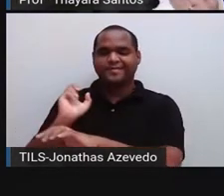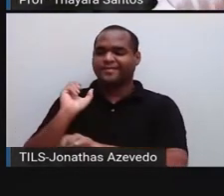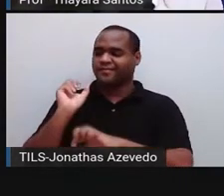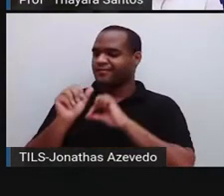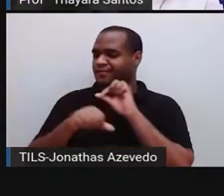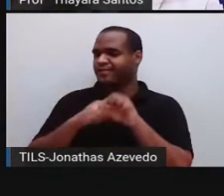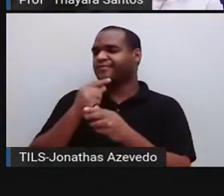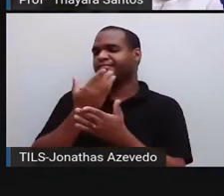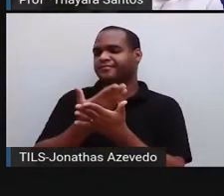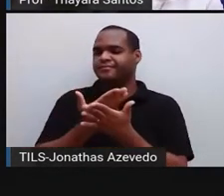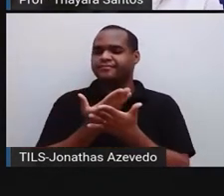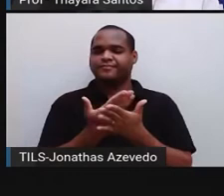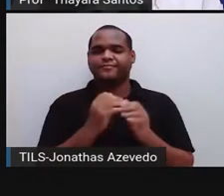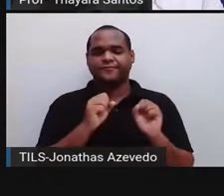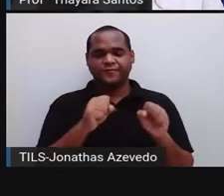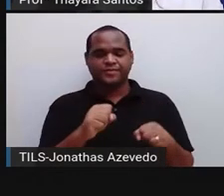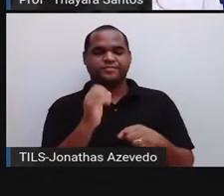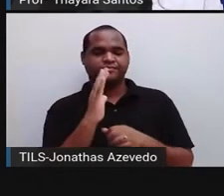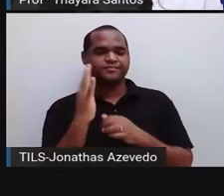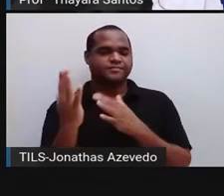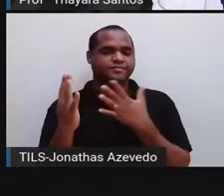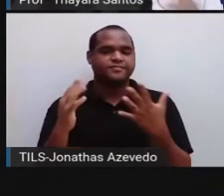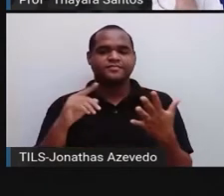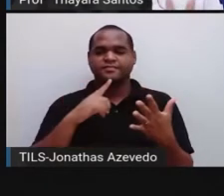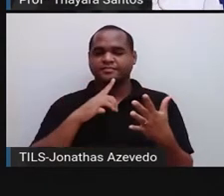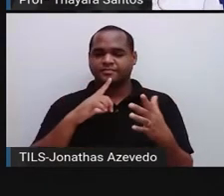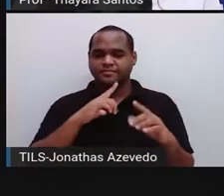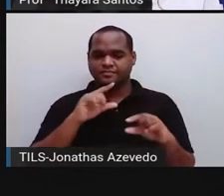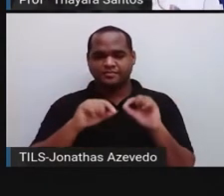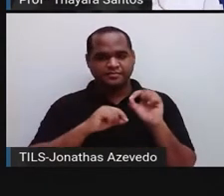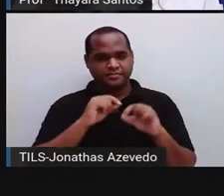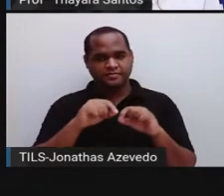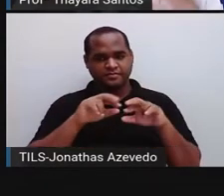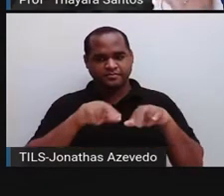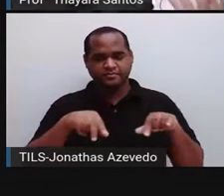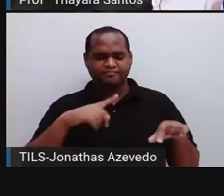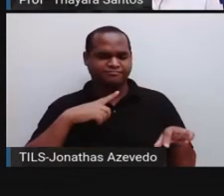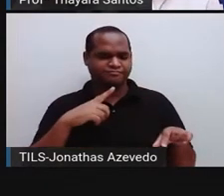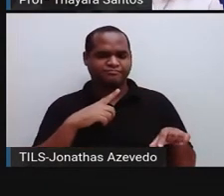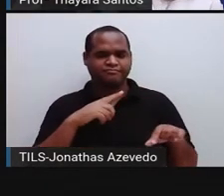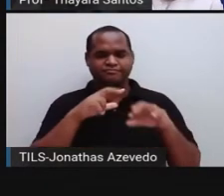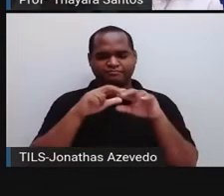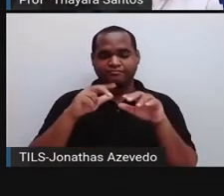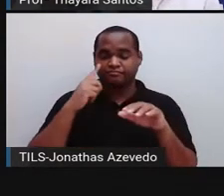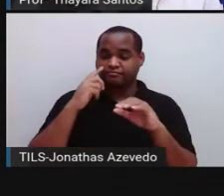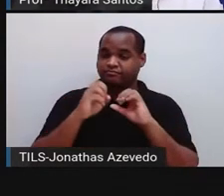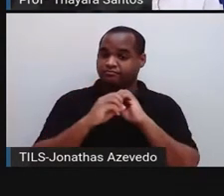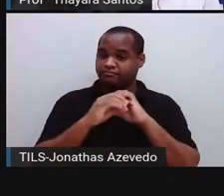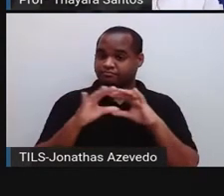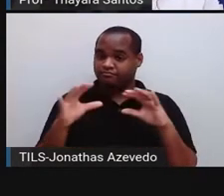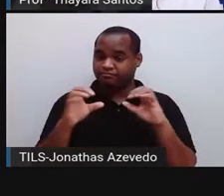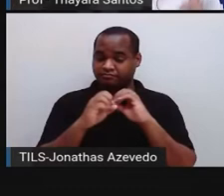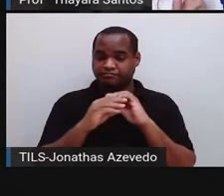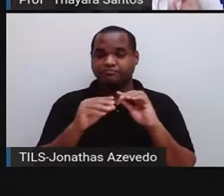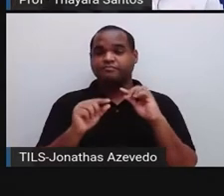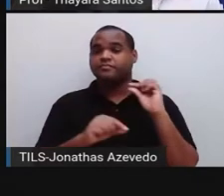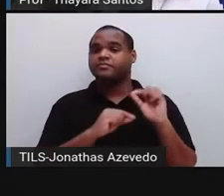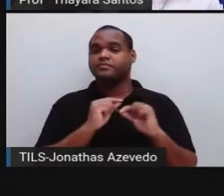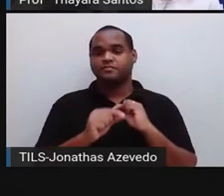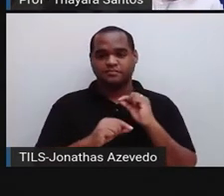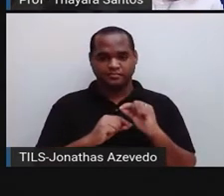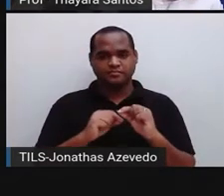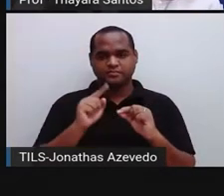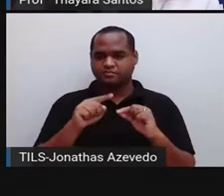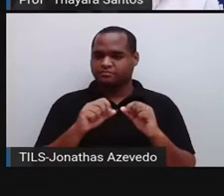continuar estudando a natureza. E ele fez grandes descobertas porque ele